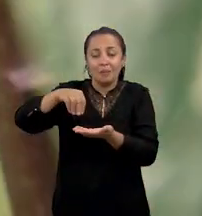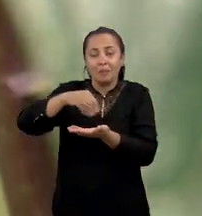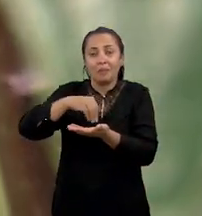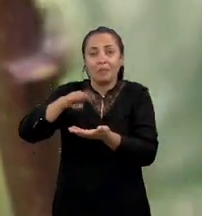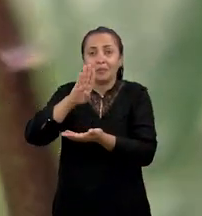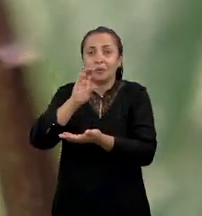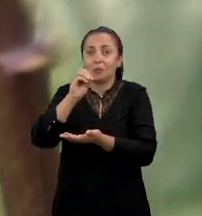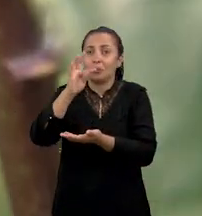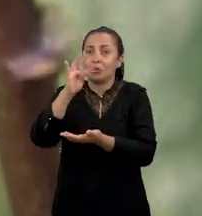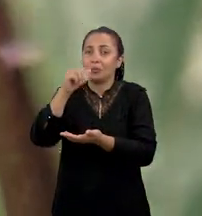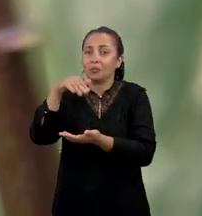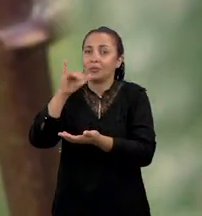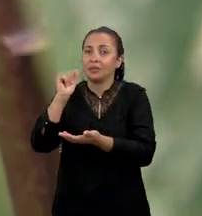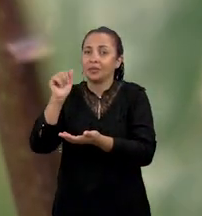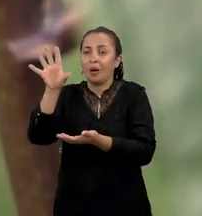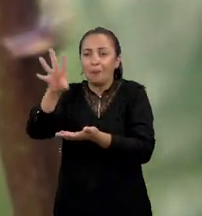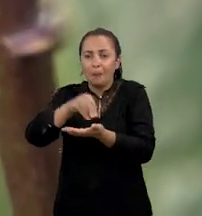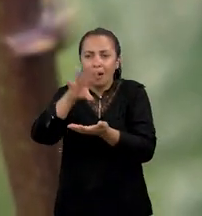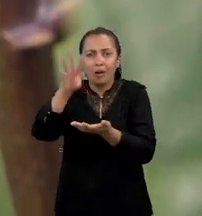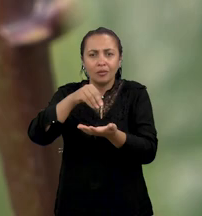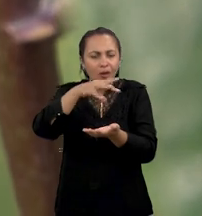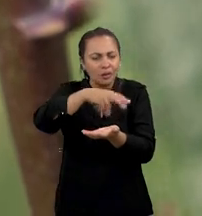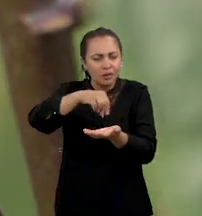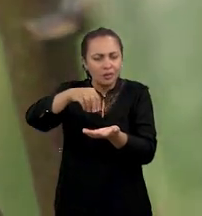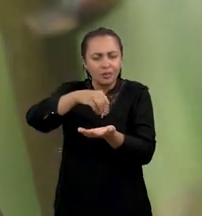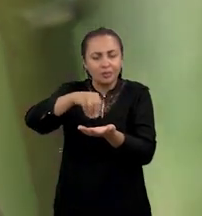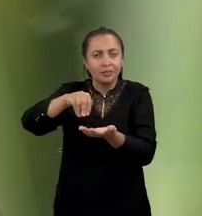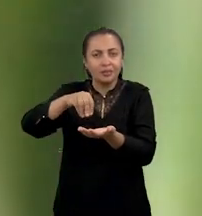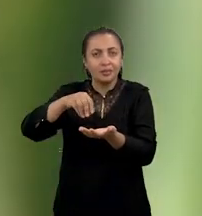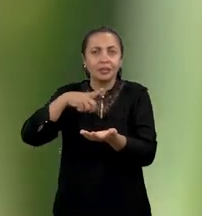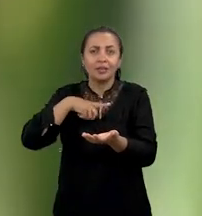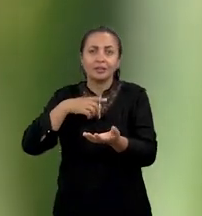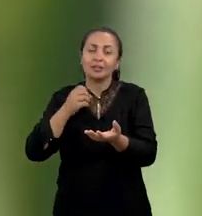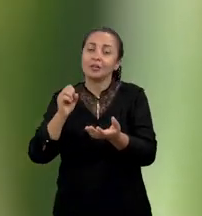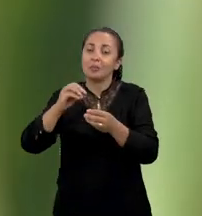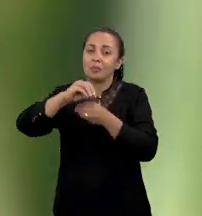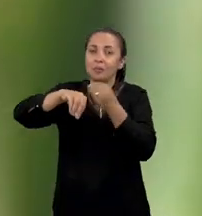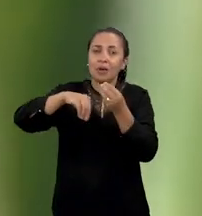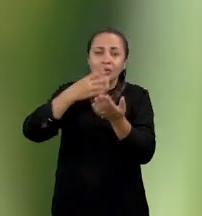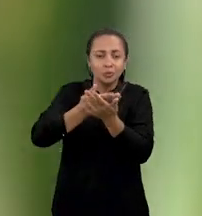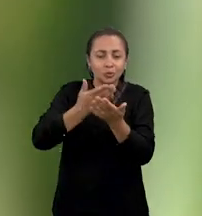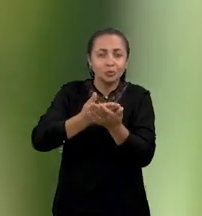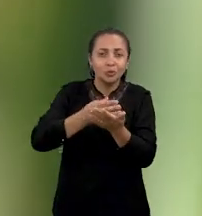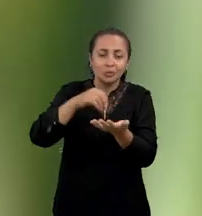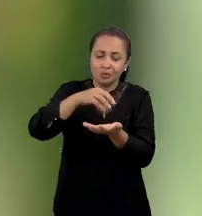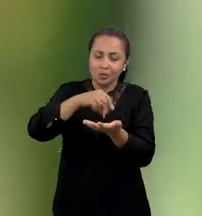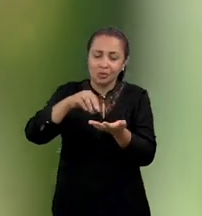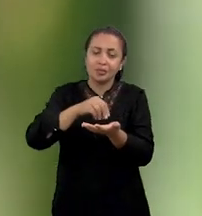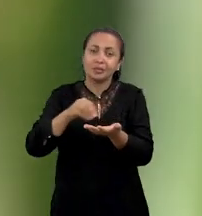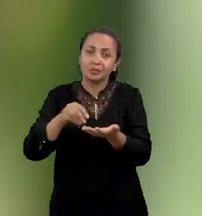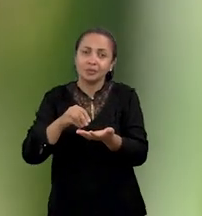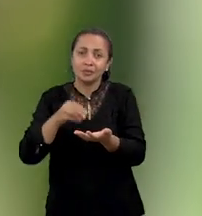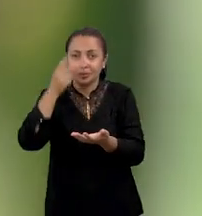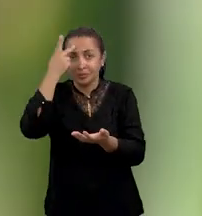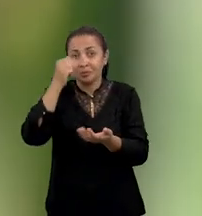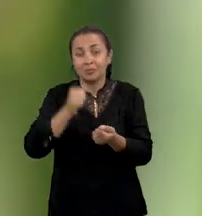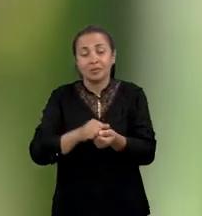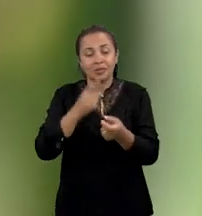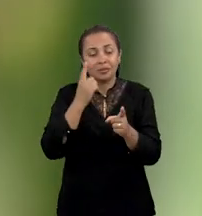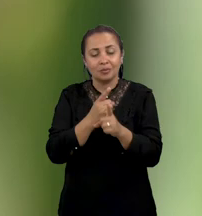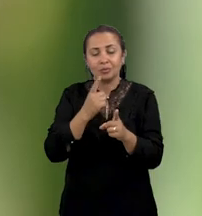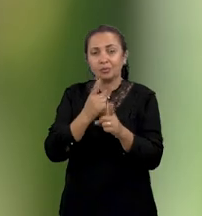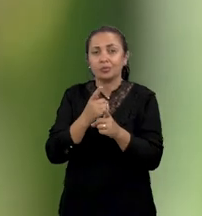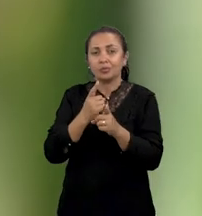Então, nós coletamos a semente, cada semente da origem é um novo indivíduo e estudamos essas sementes na